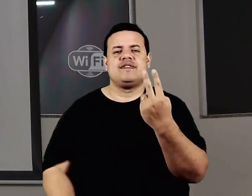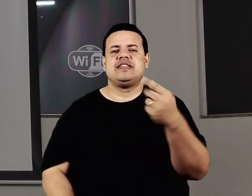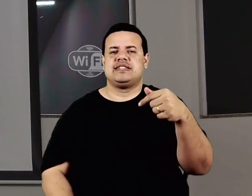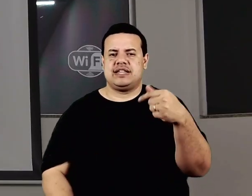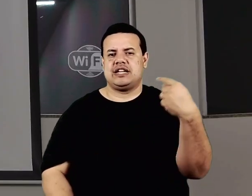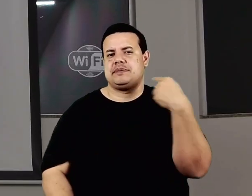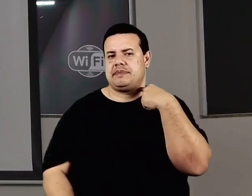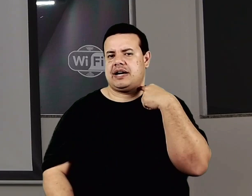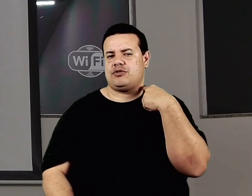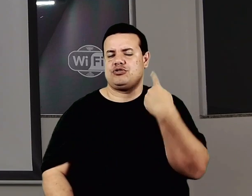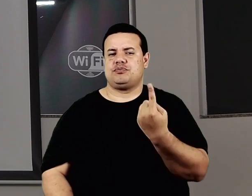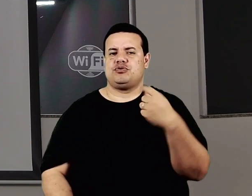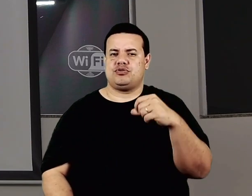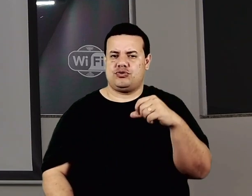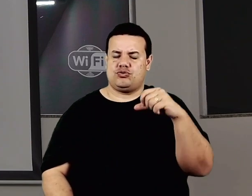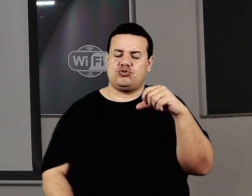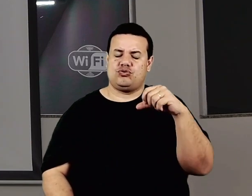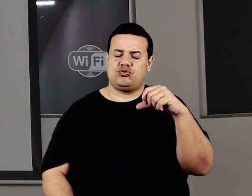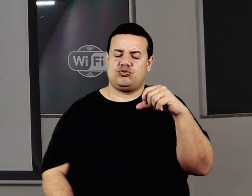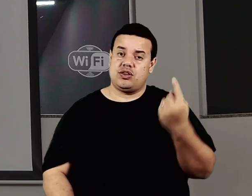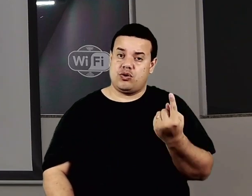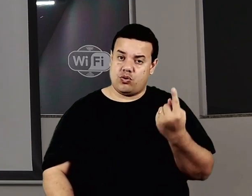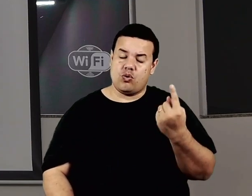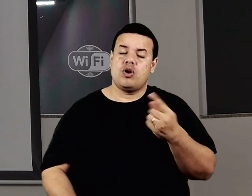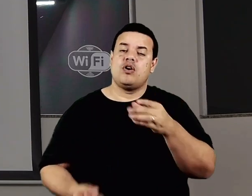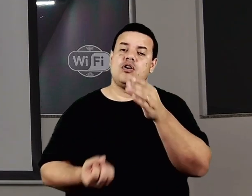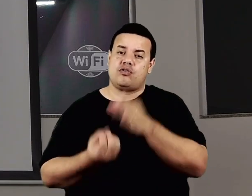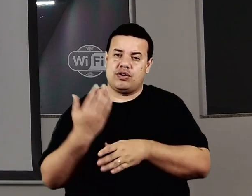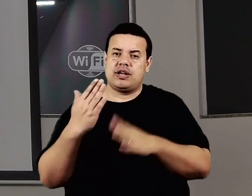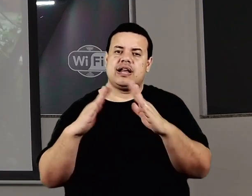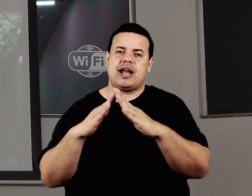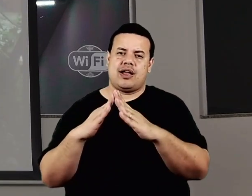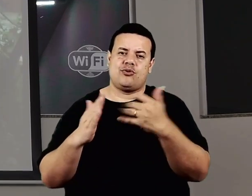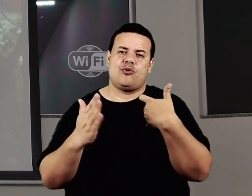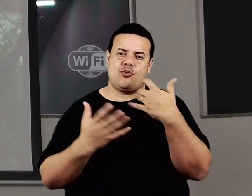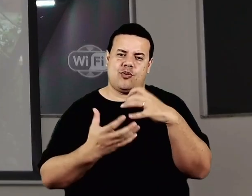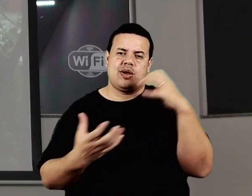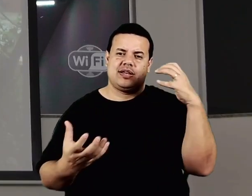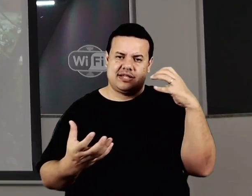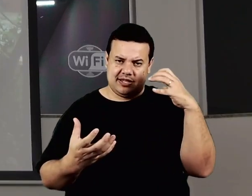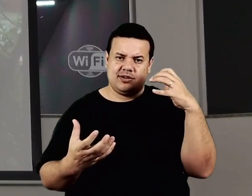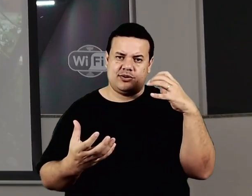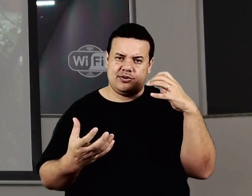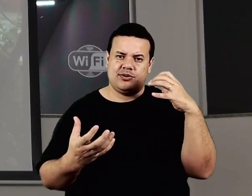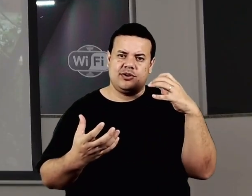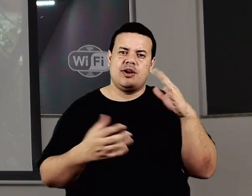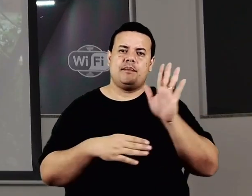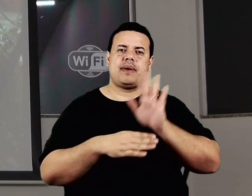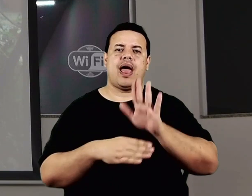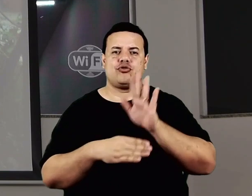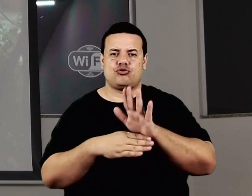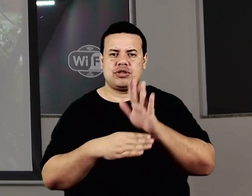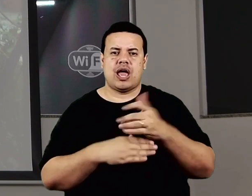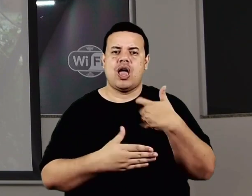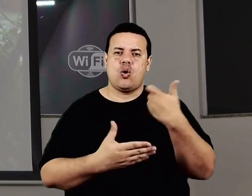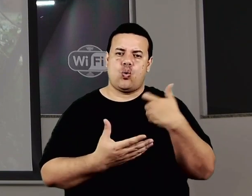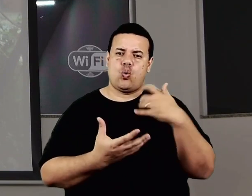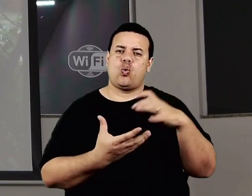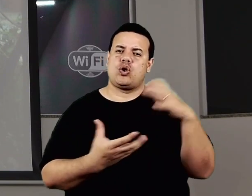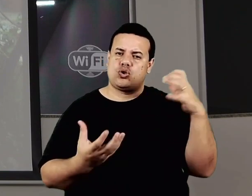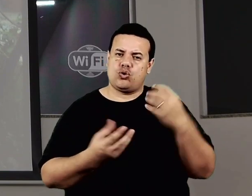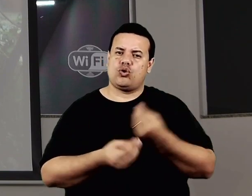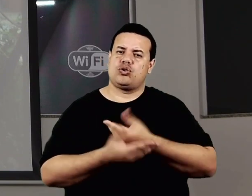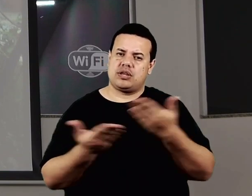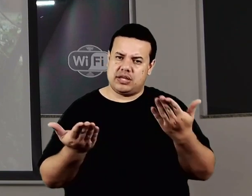o asilo Lar São José foi fundado com o intuito de atender idosos carentes, oferecendo moradia permanente, alimentação e